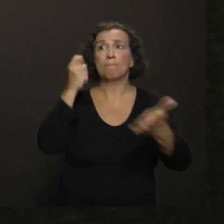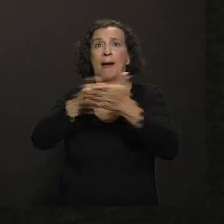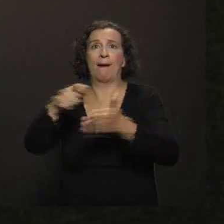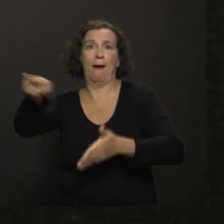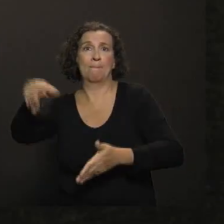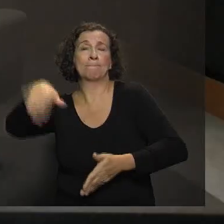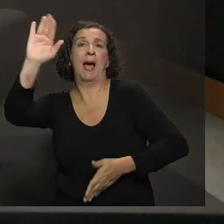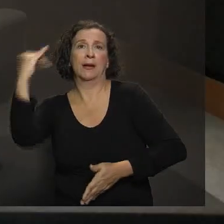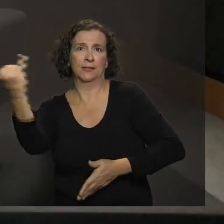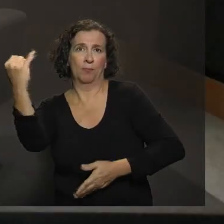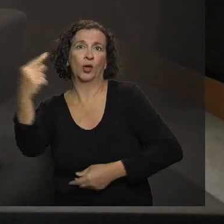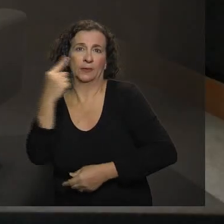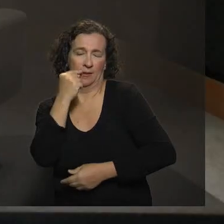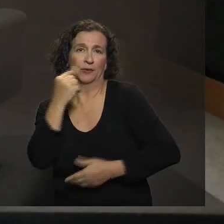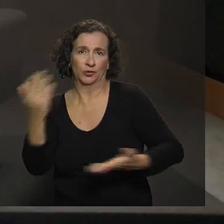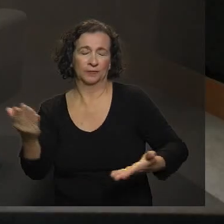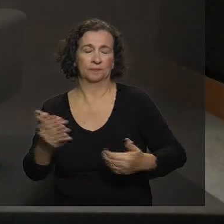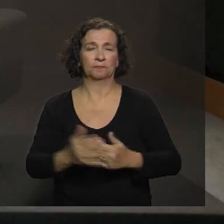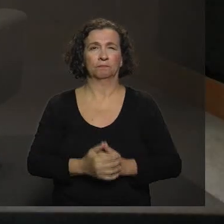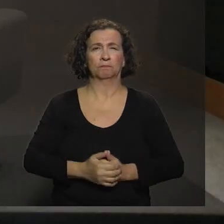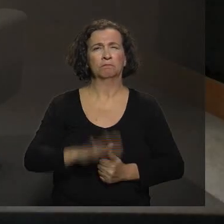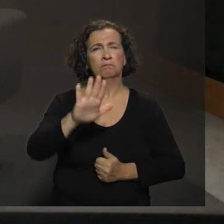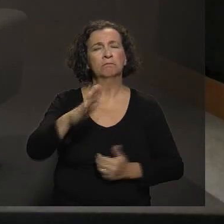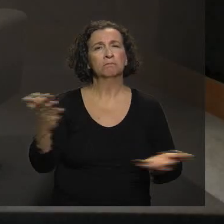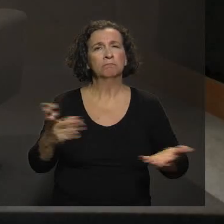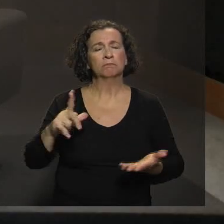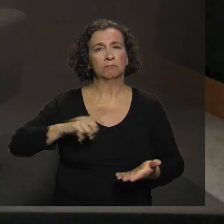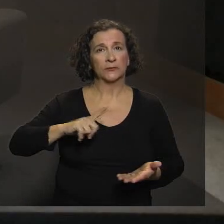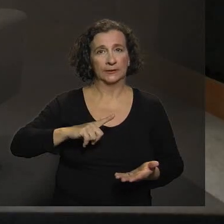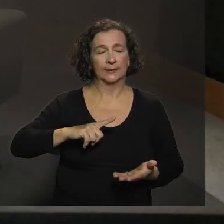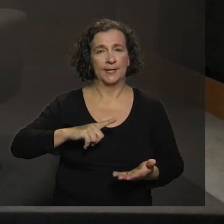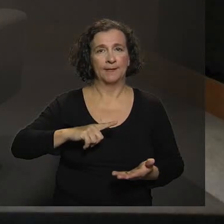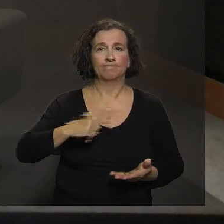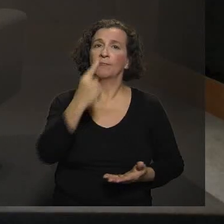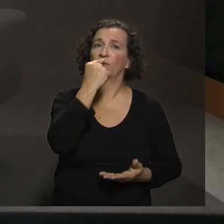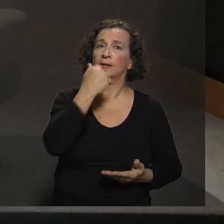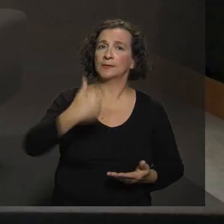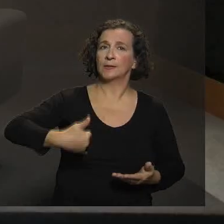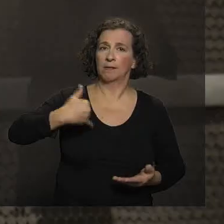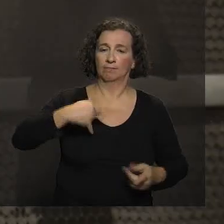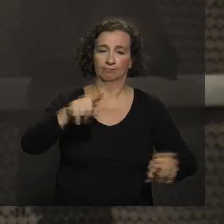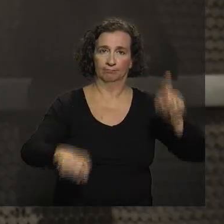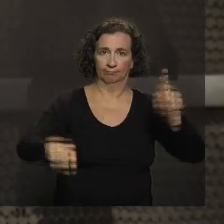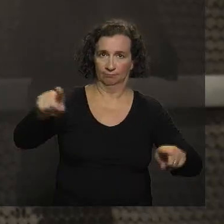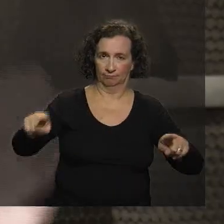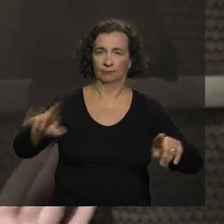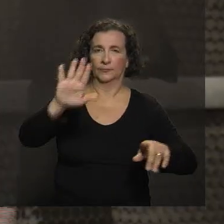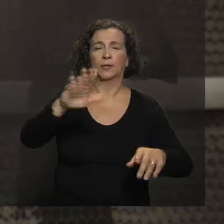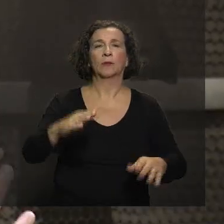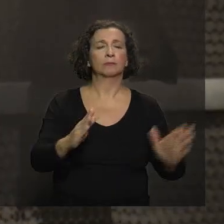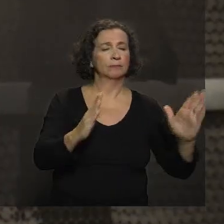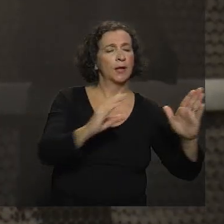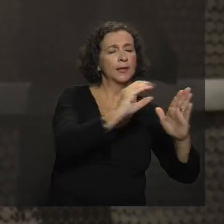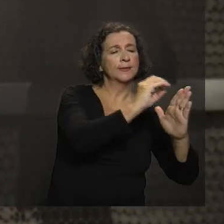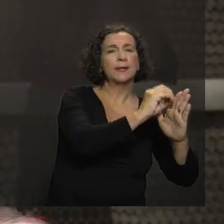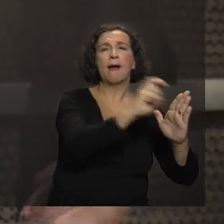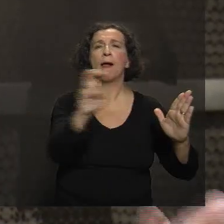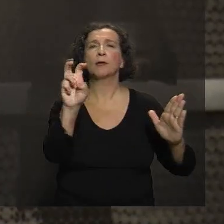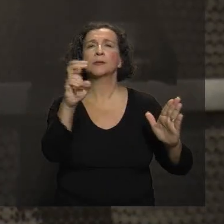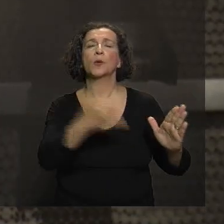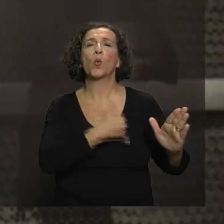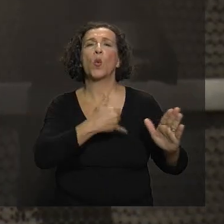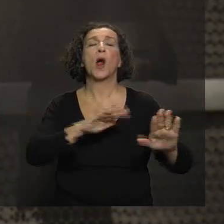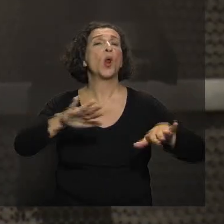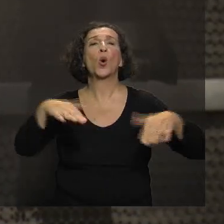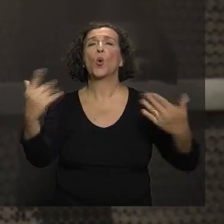vacina. A gente tem vacinas de acordo com as idades, né? Então vamos começar. Primeira infância, 0,5 anos. Quais